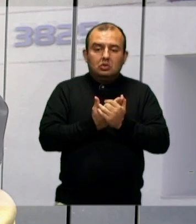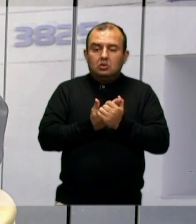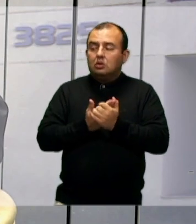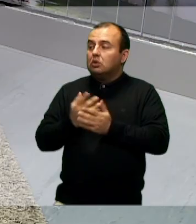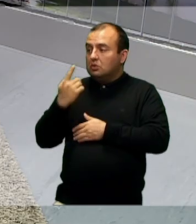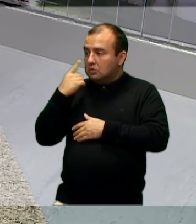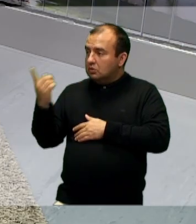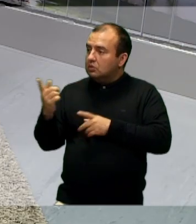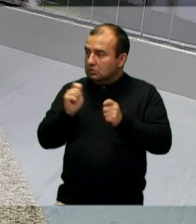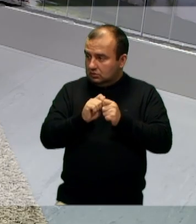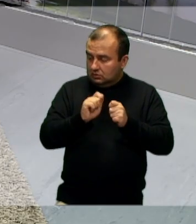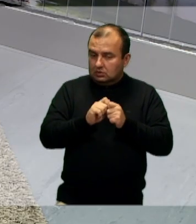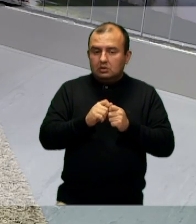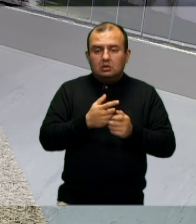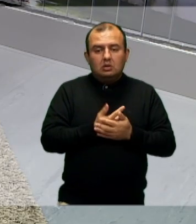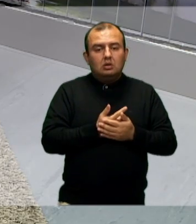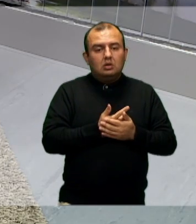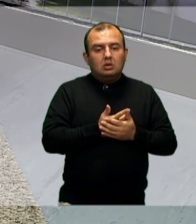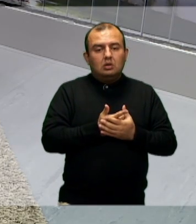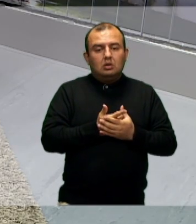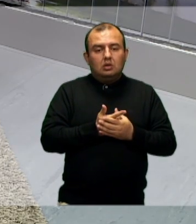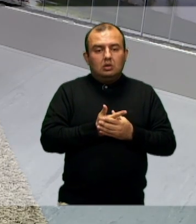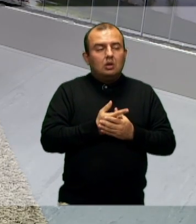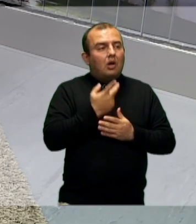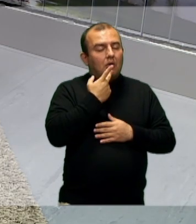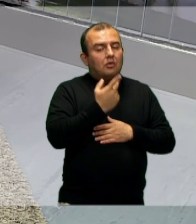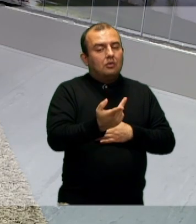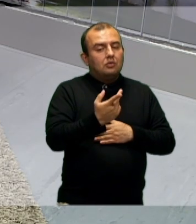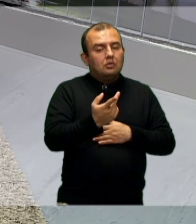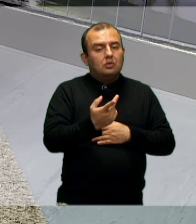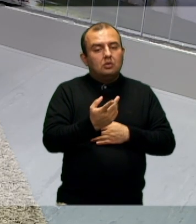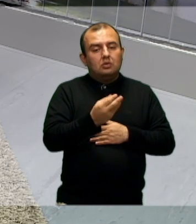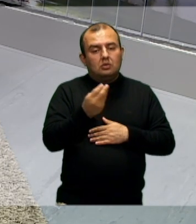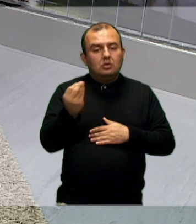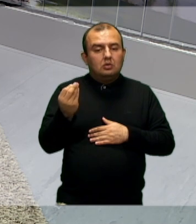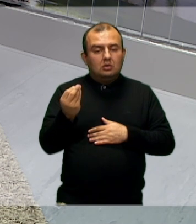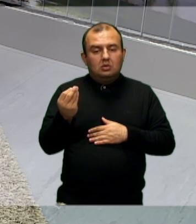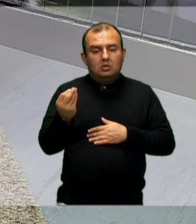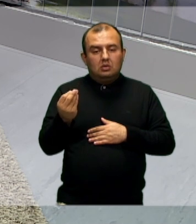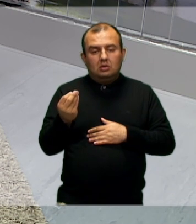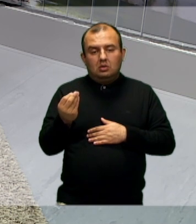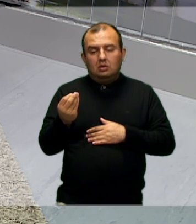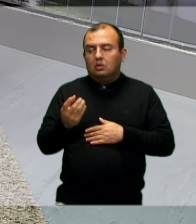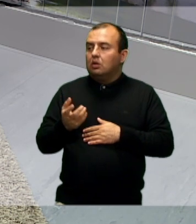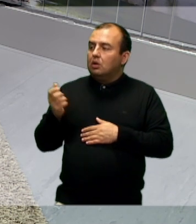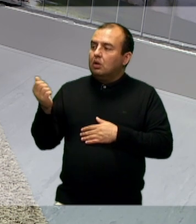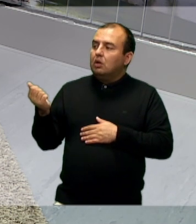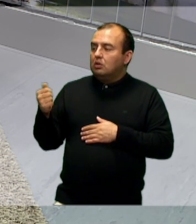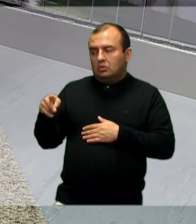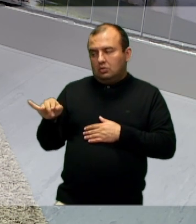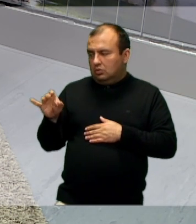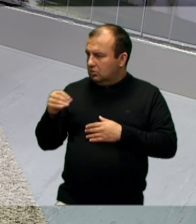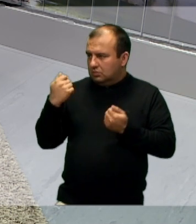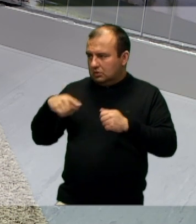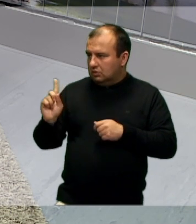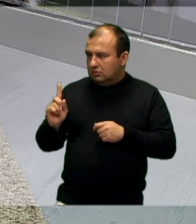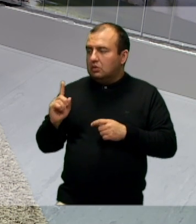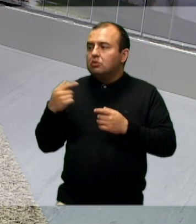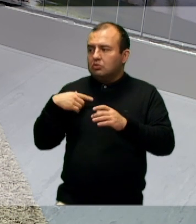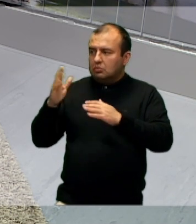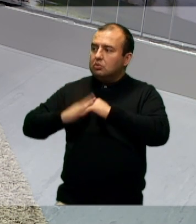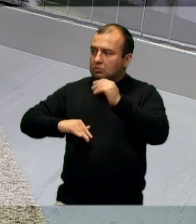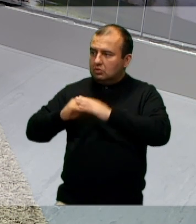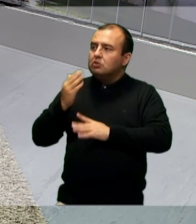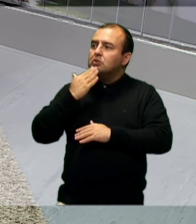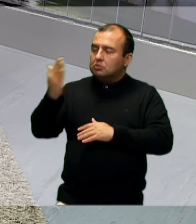não, vou estar fazendo, né, quando eu ia falar na outra sala, ela falou assim, Antônio, não precisa mais, já botei em prática, já fiz o pedido e já está para vir.